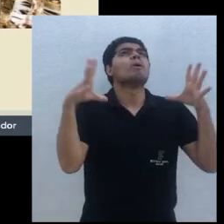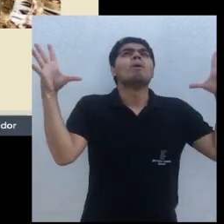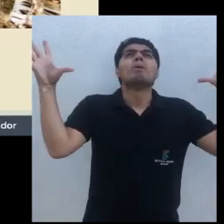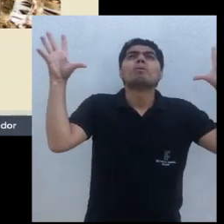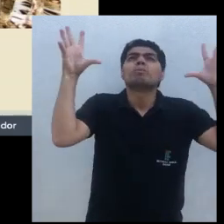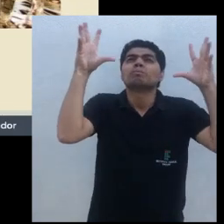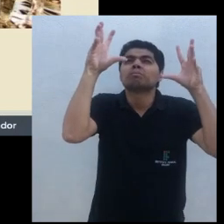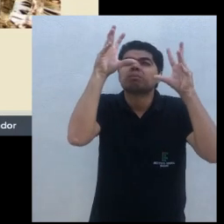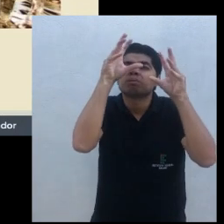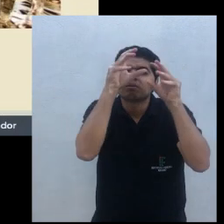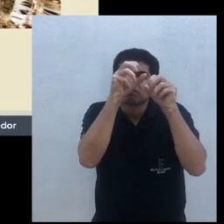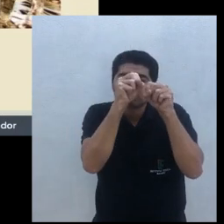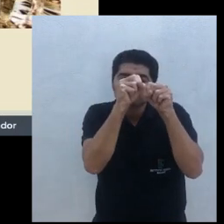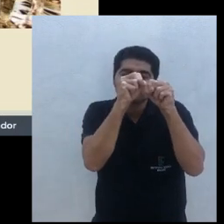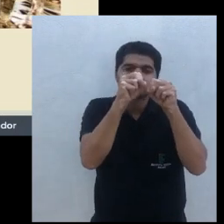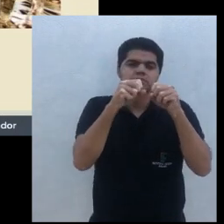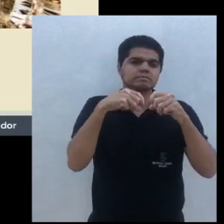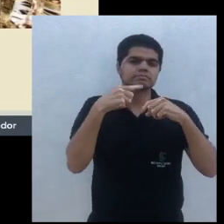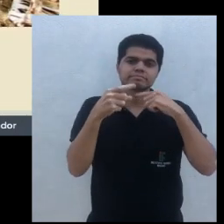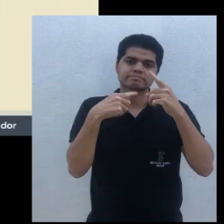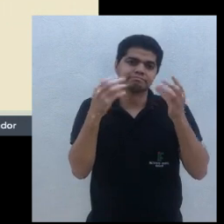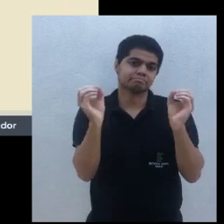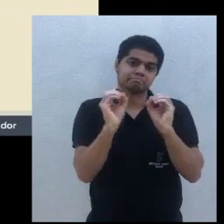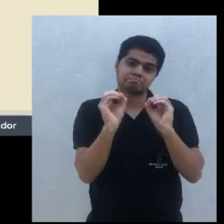você não vai ter nada ali.